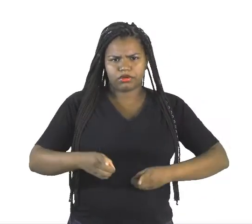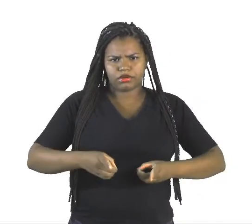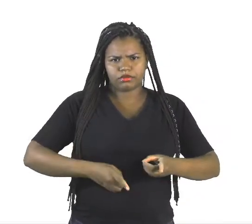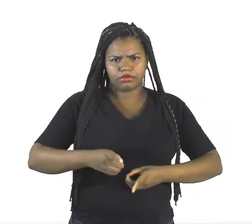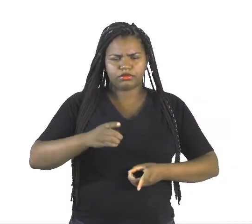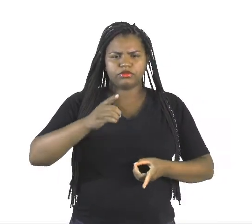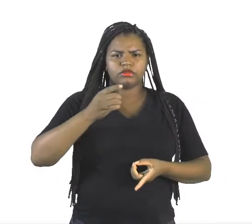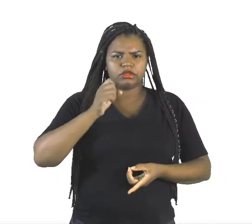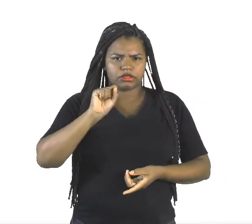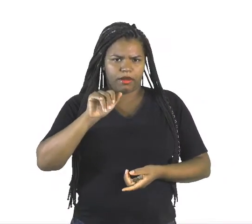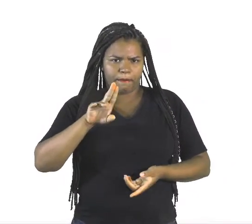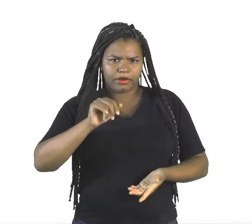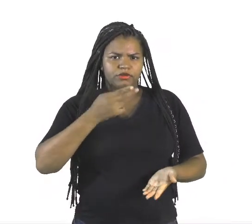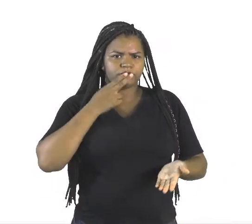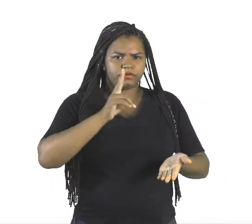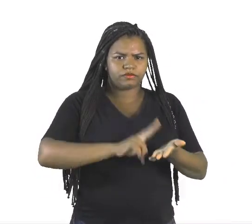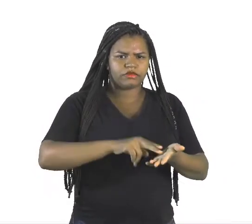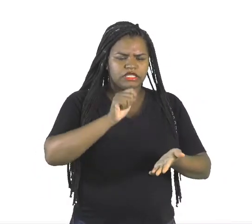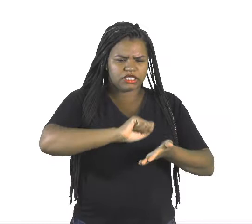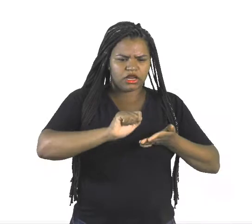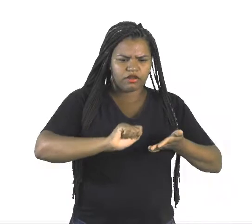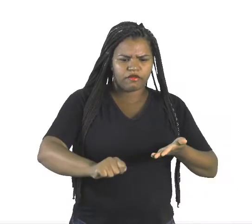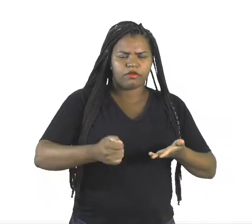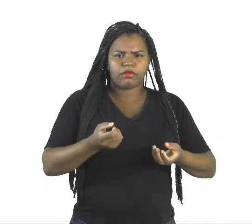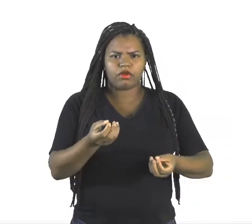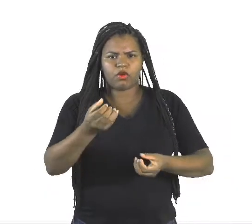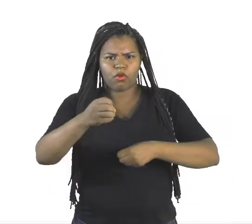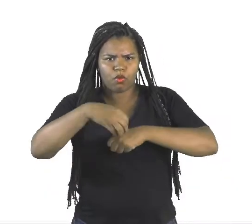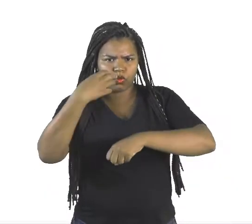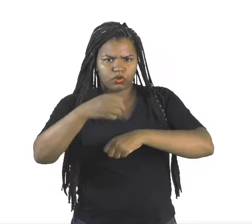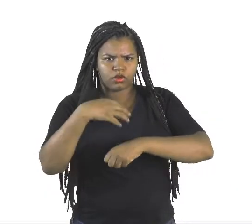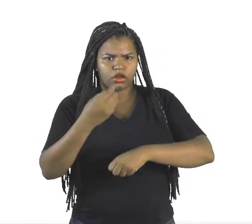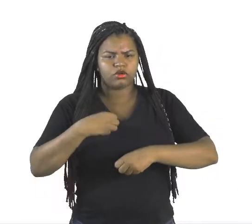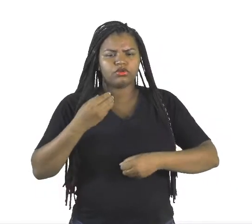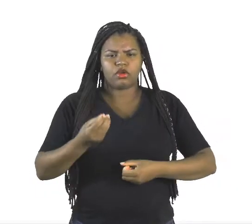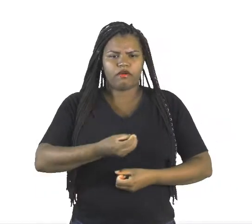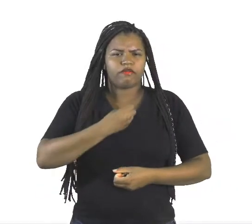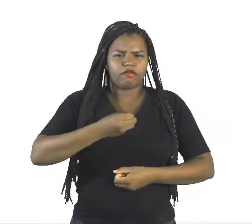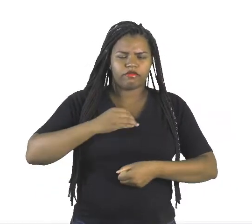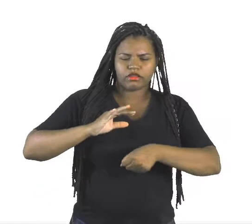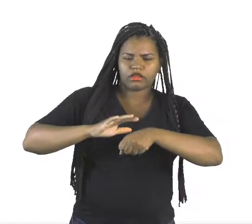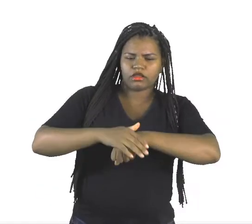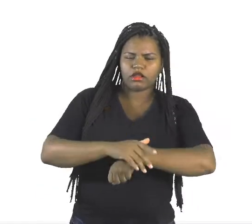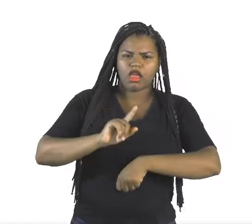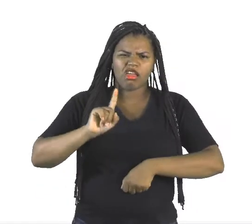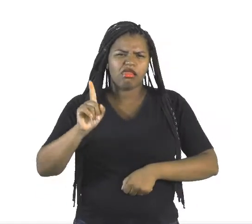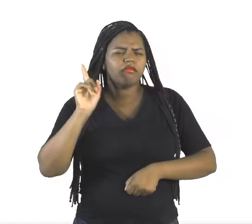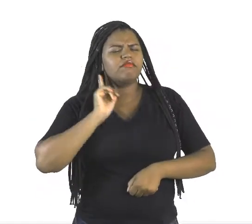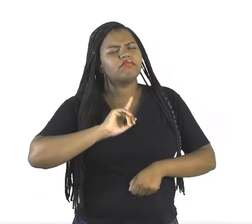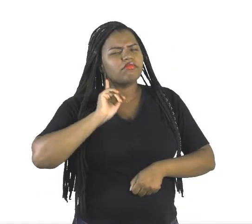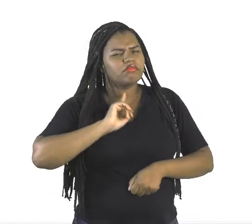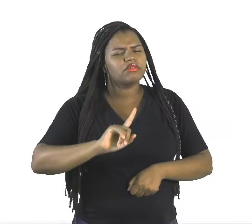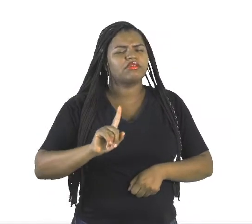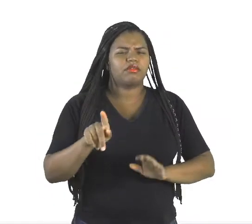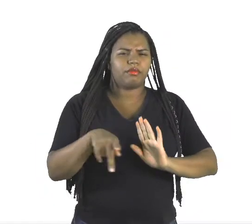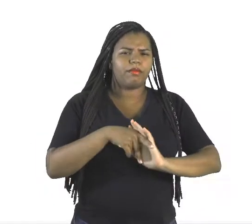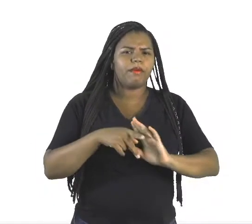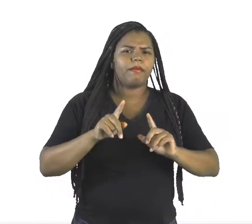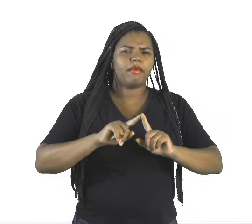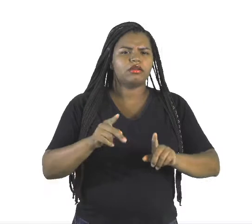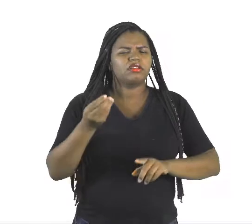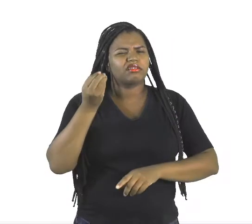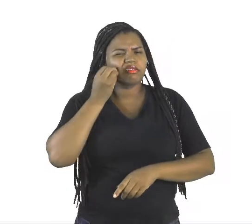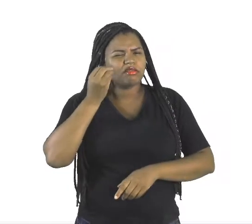escreveu-me contando sua vida no Rio de Janeiro. Ele é mineiro, sabe? Mas está tentando a vida por lá.